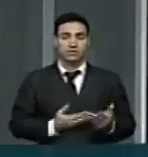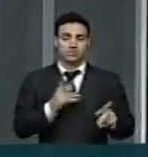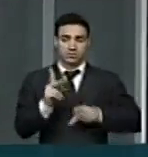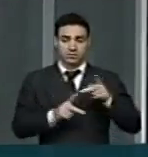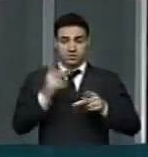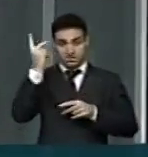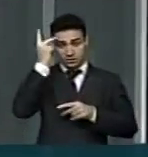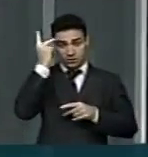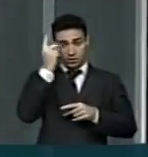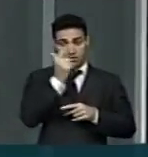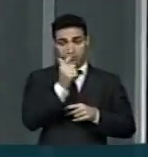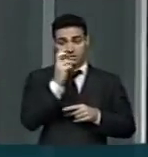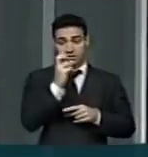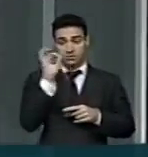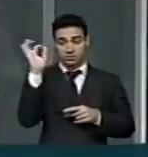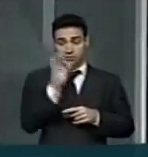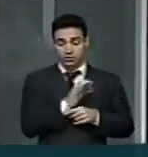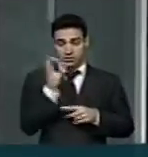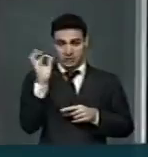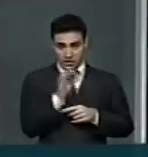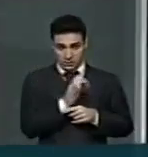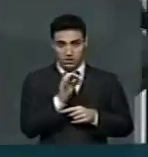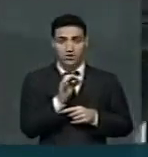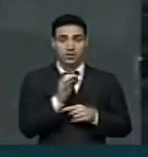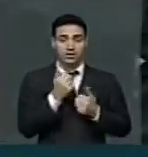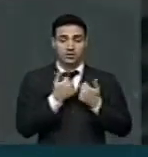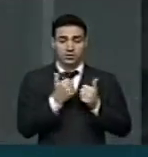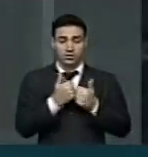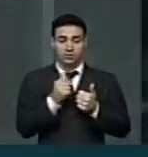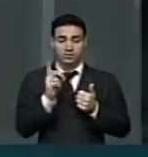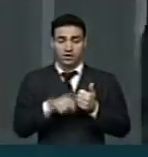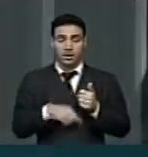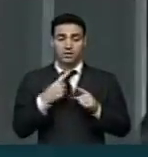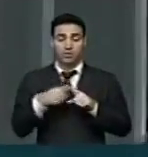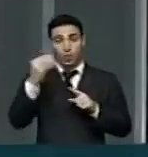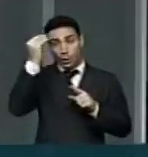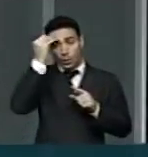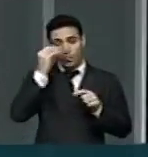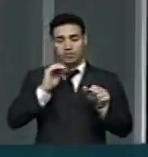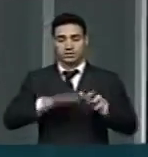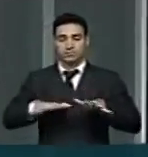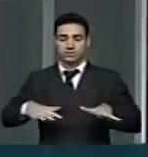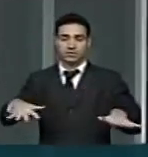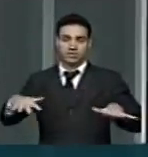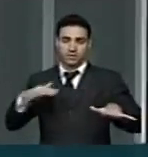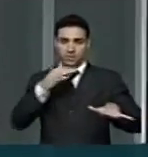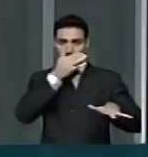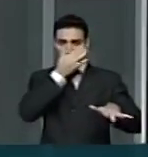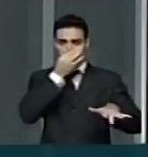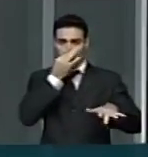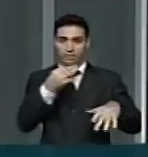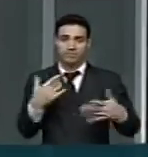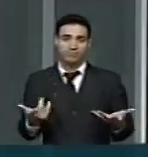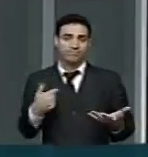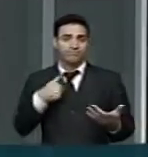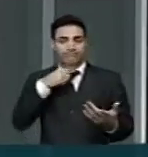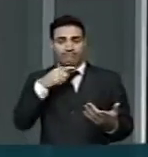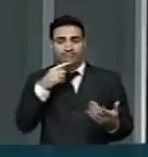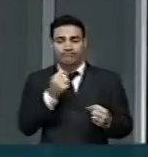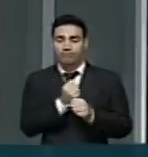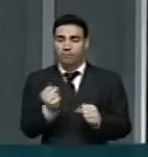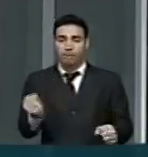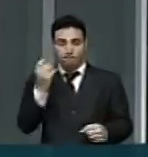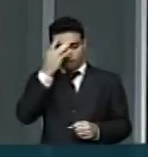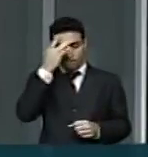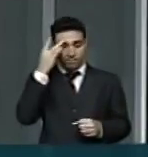estima-se que 25% da tarifa é custo com congestionamentos urbanos. Então, não tem como o usuário do transporte público no